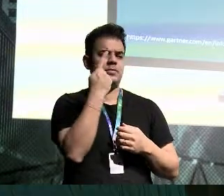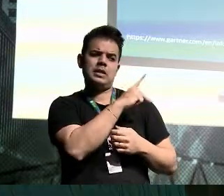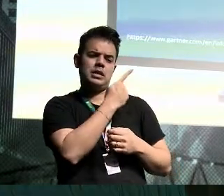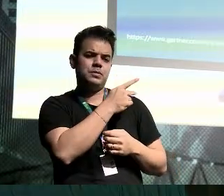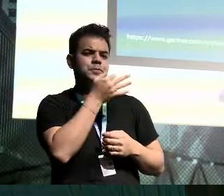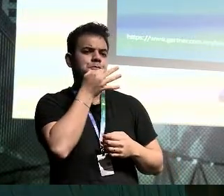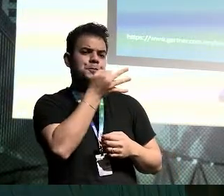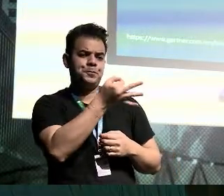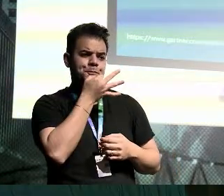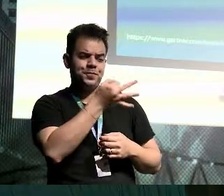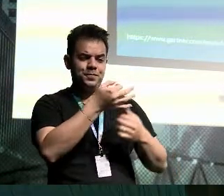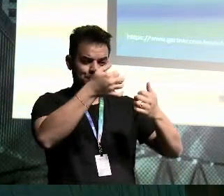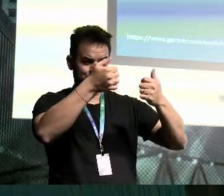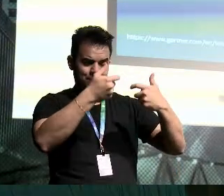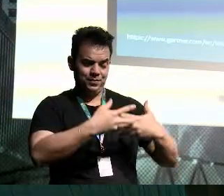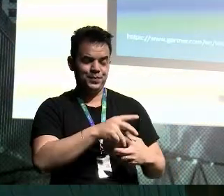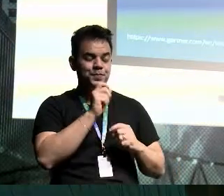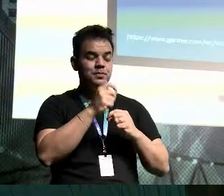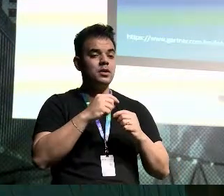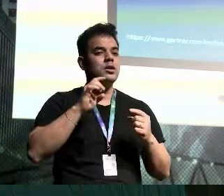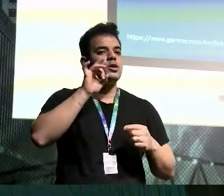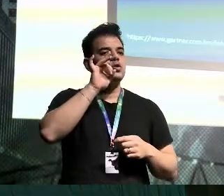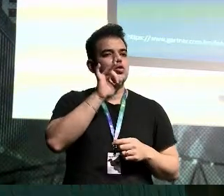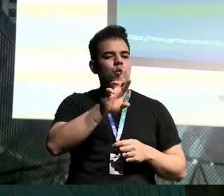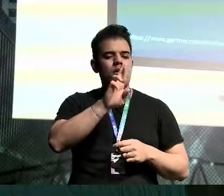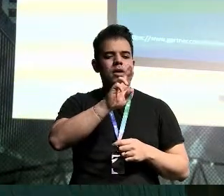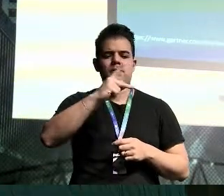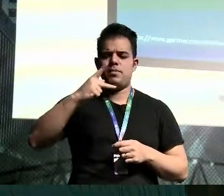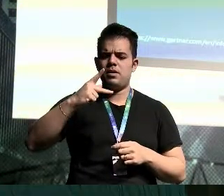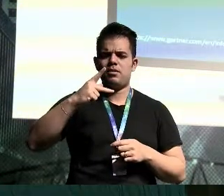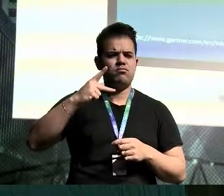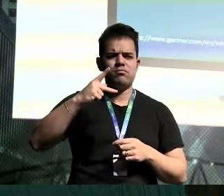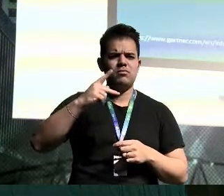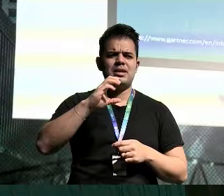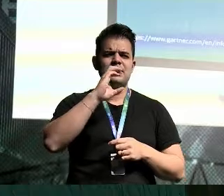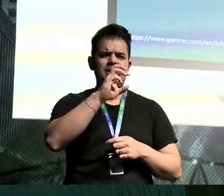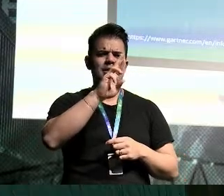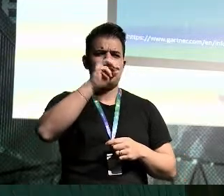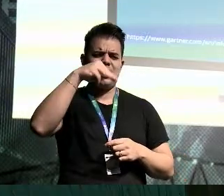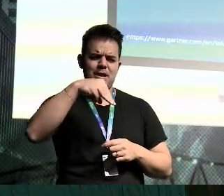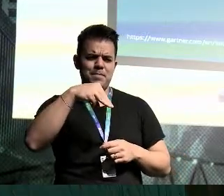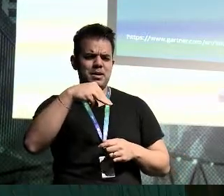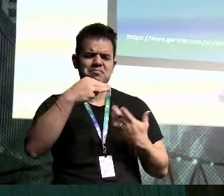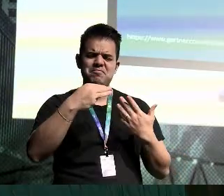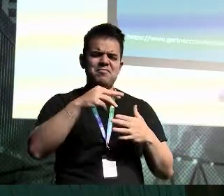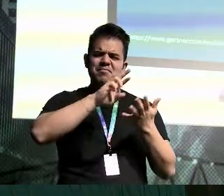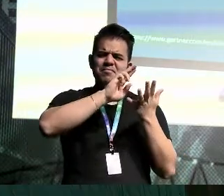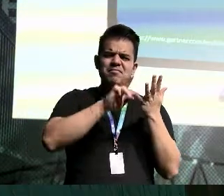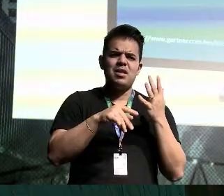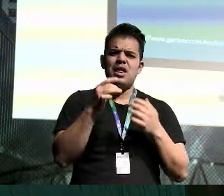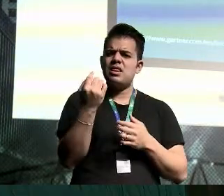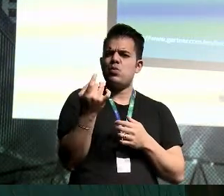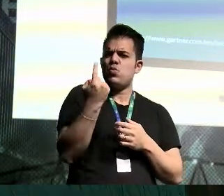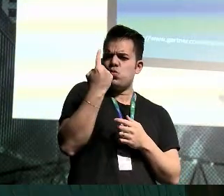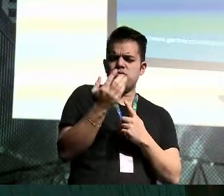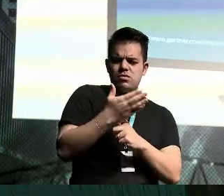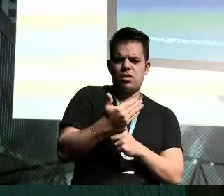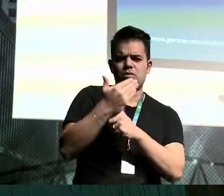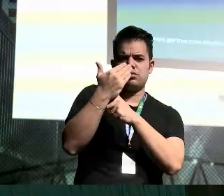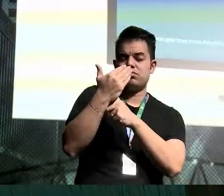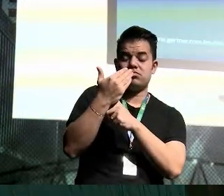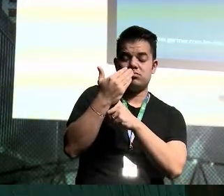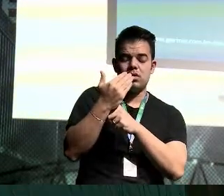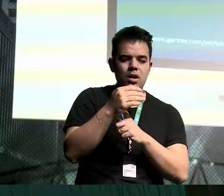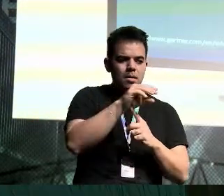inclusive, minhas palavras. Que é o quê? Ele não é um RP, ele não é um CRM, ele não é uma tecnologia única, ele é a